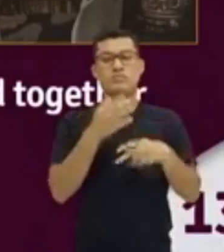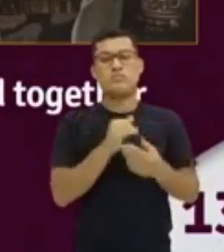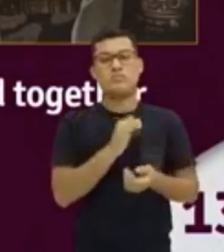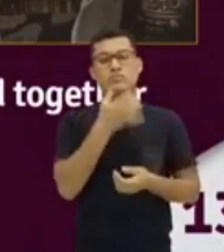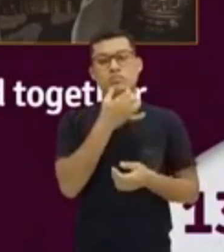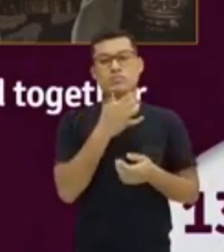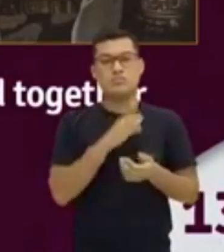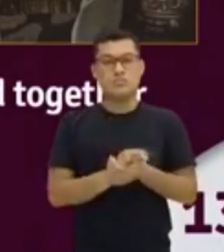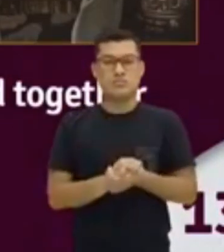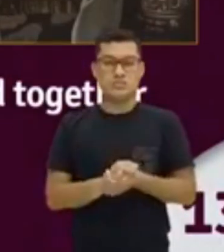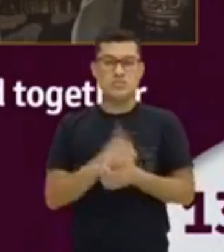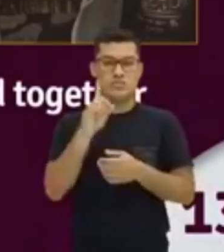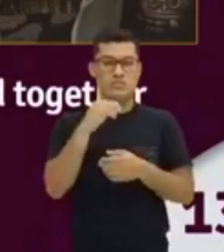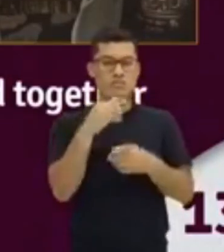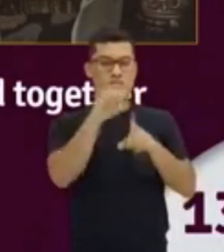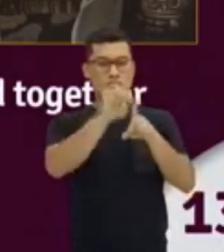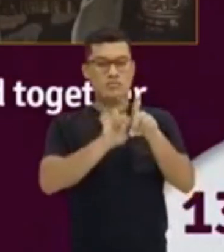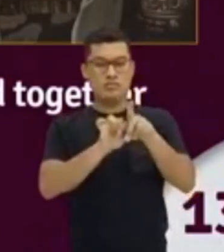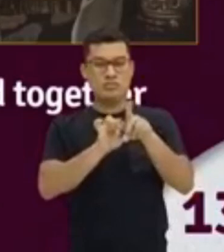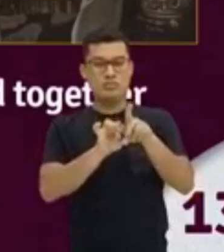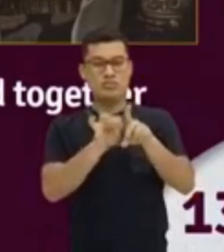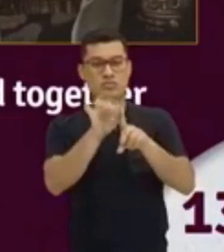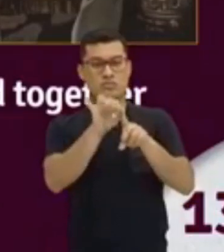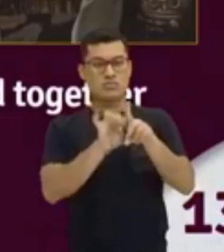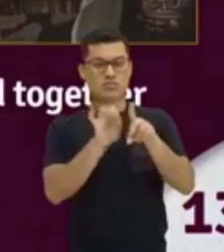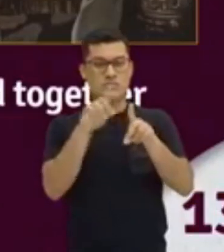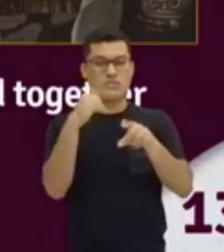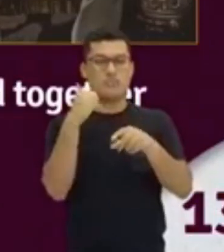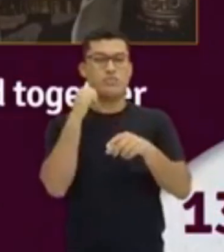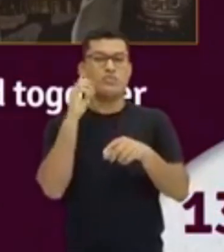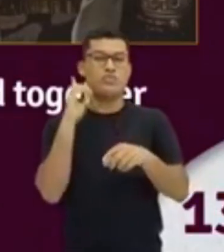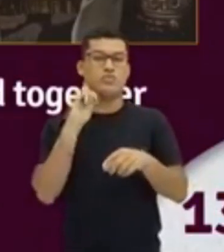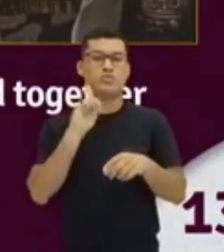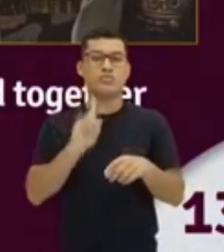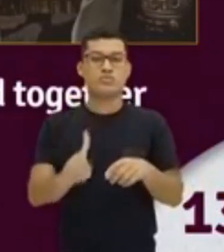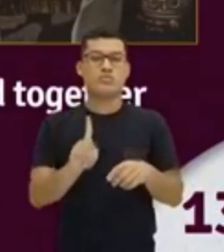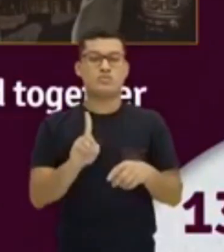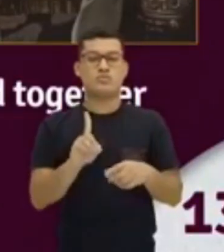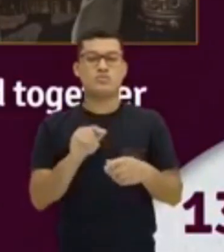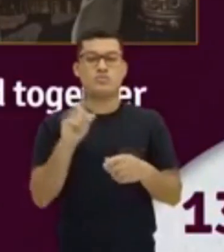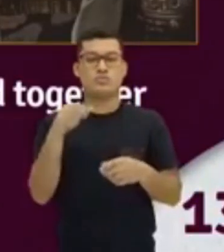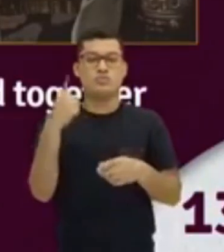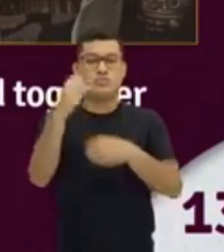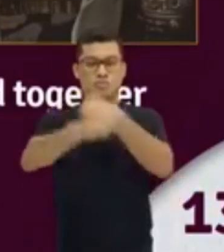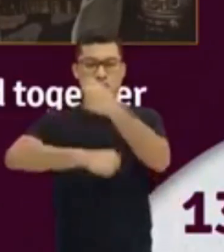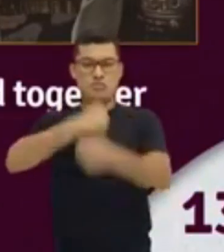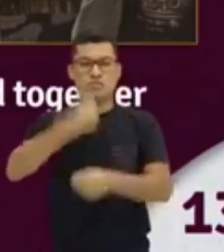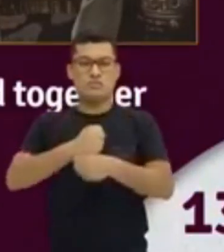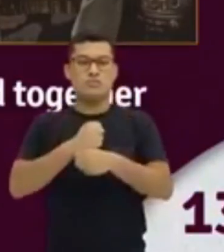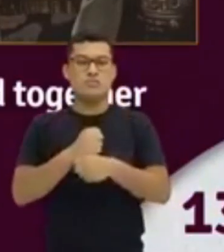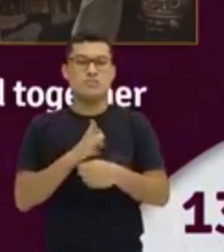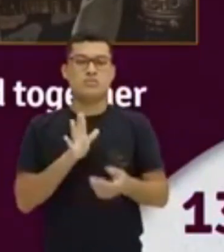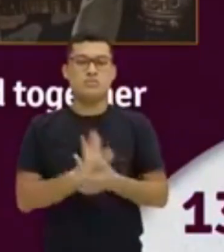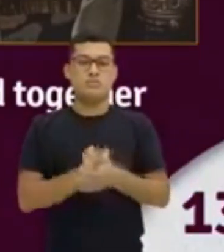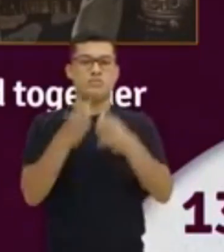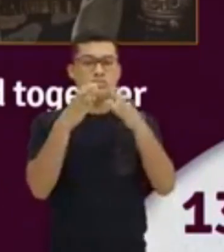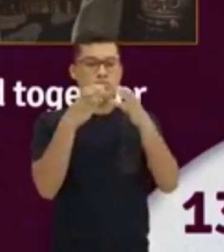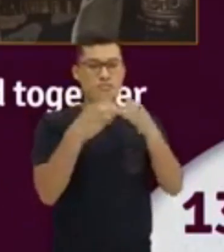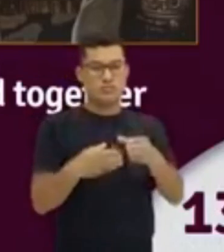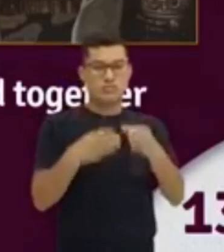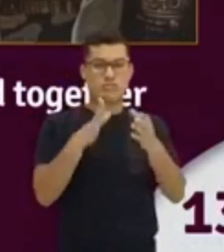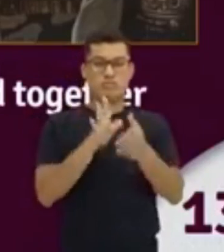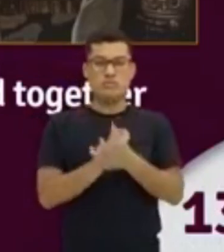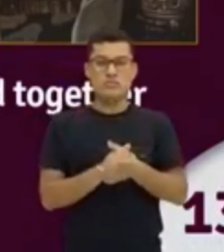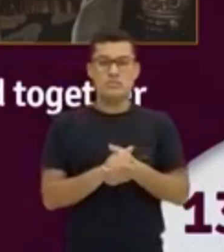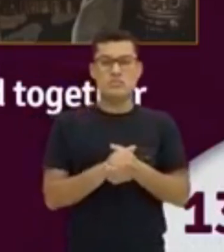depois o dia e depois o ano. Com o tempo, a gente vai se ajustando à leitura. O lugar na